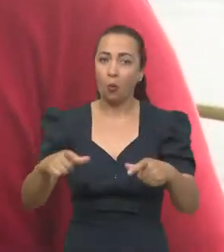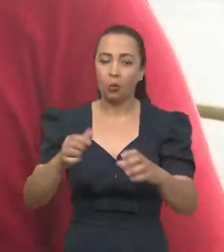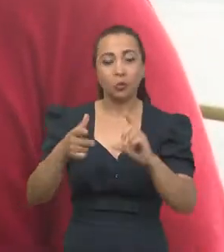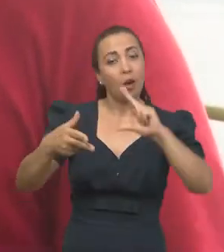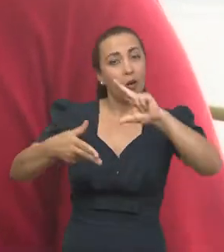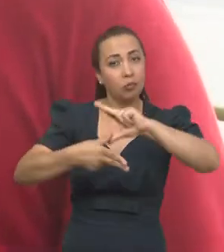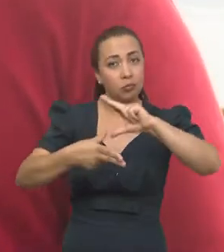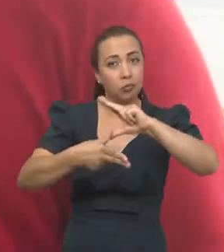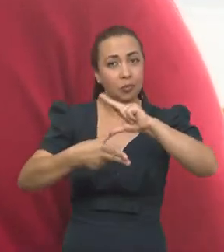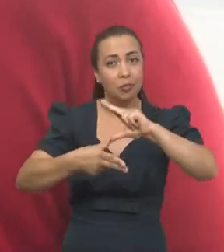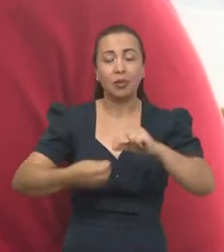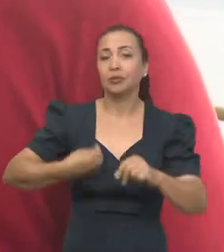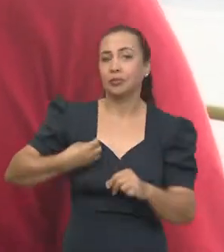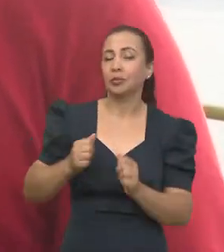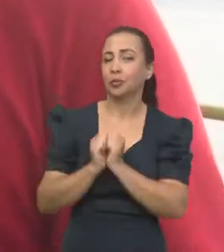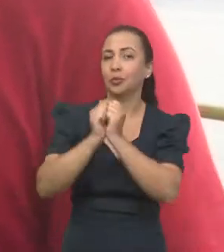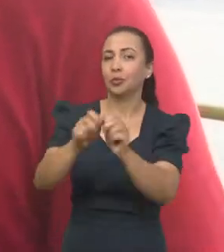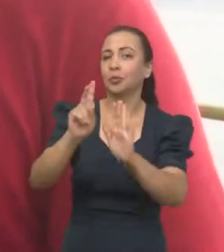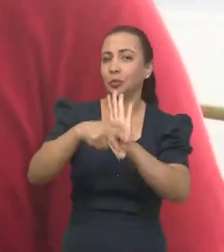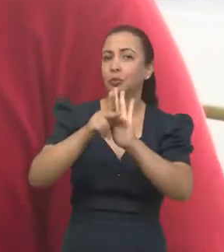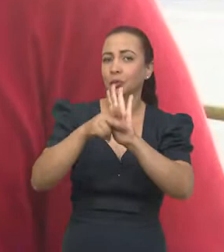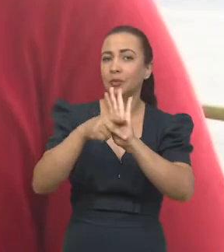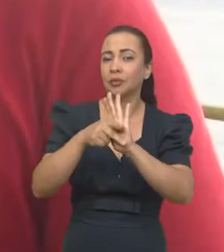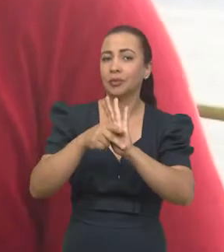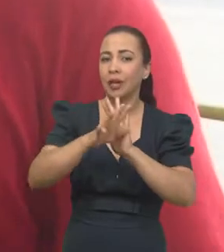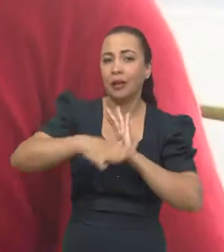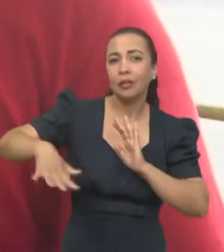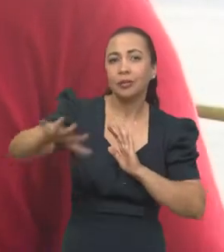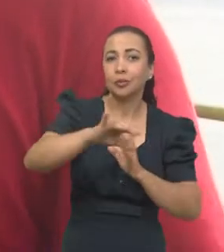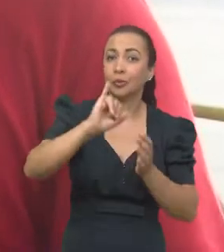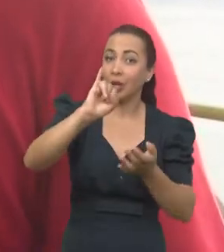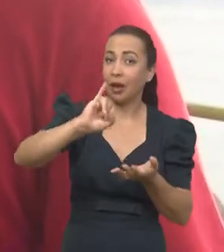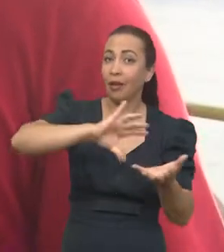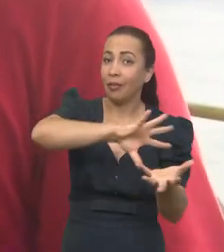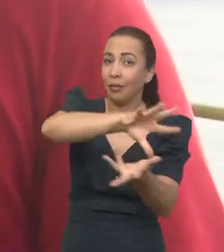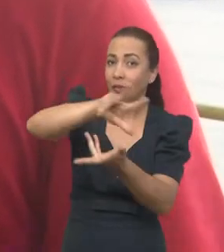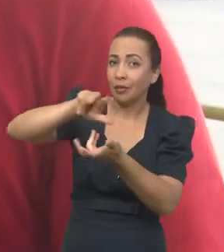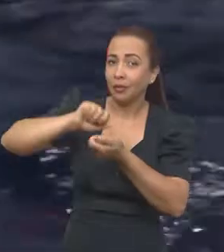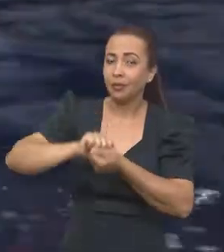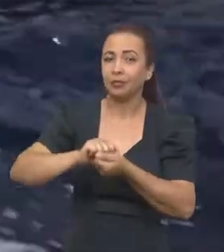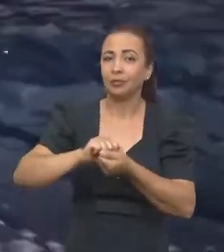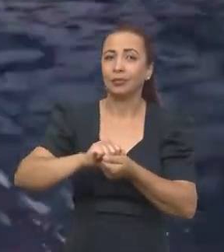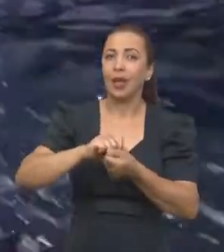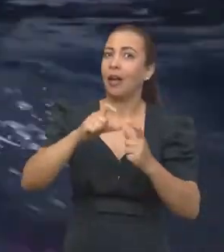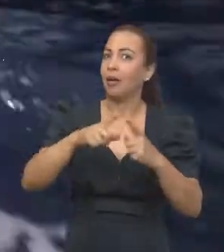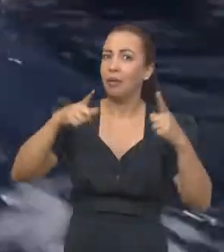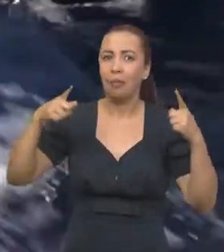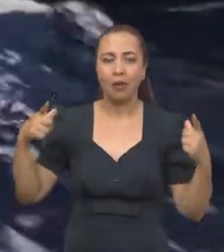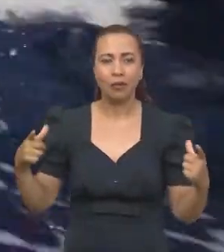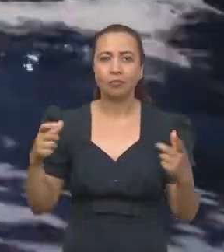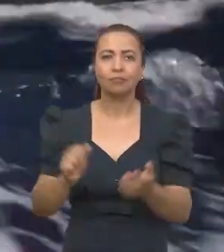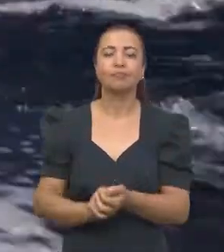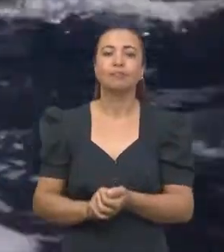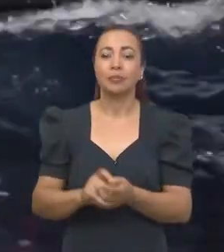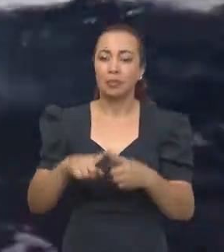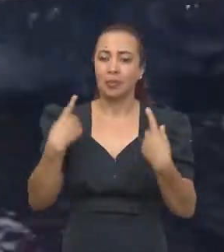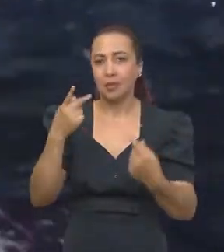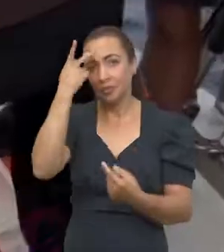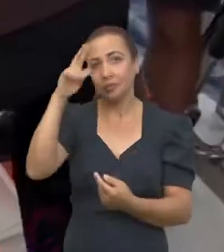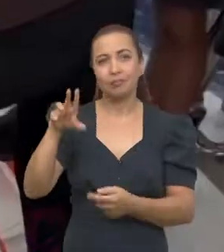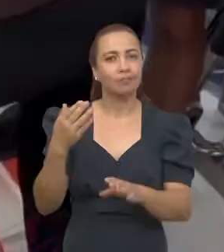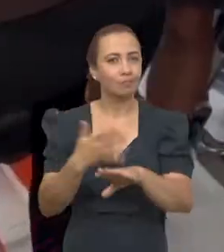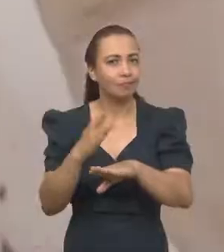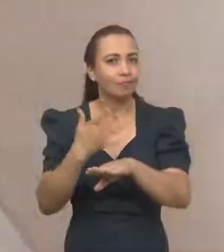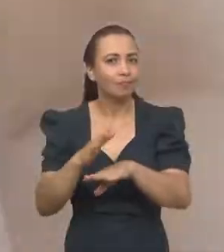UFBA está fazendo parte de um projeto de âmbito internacional, com uma envergadura muito grande, mas também para a gente poder